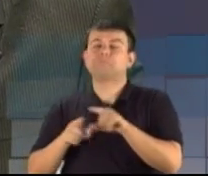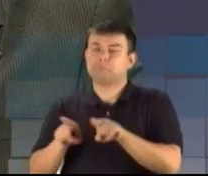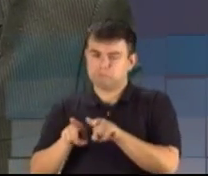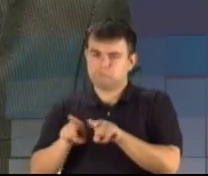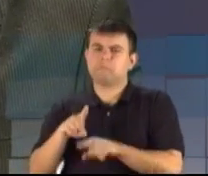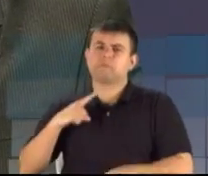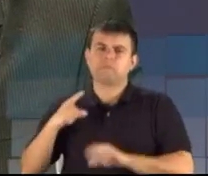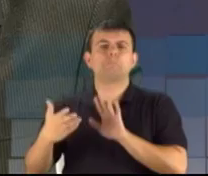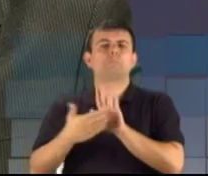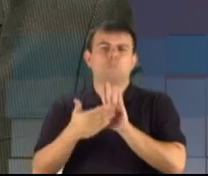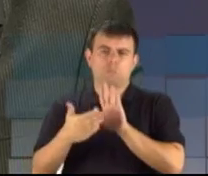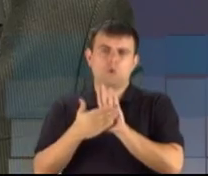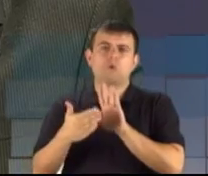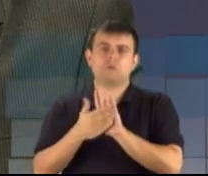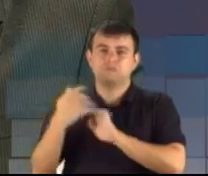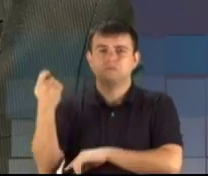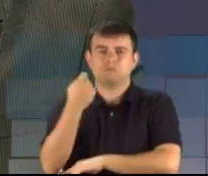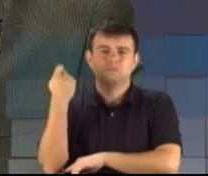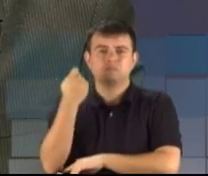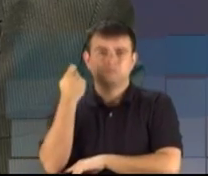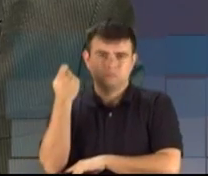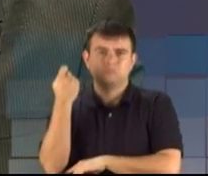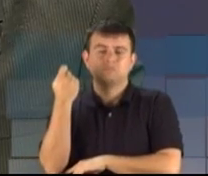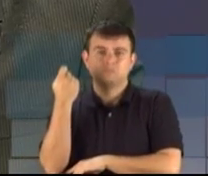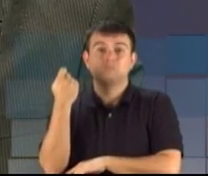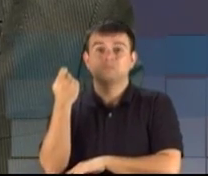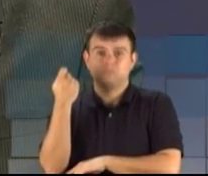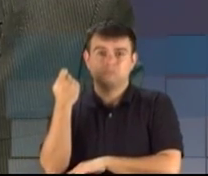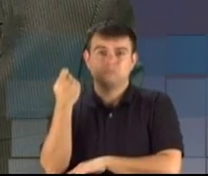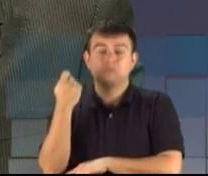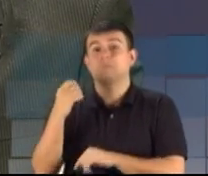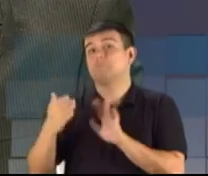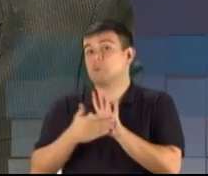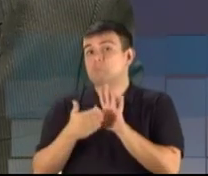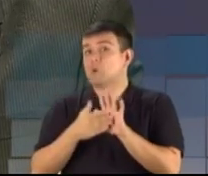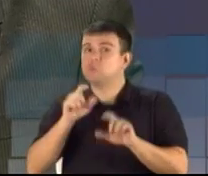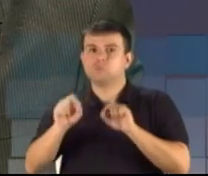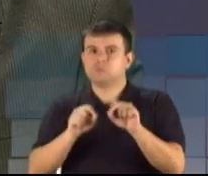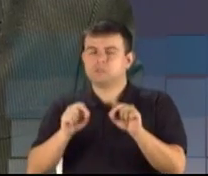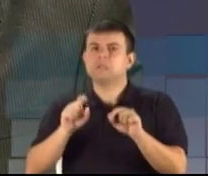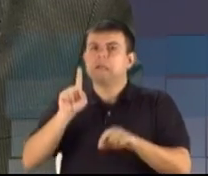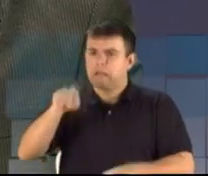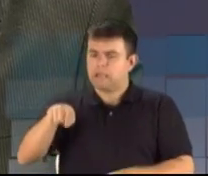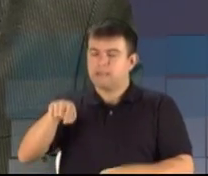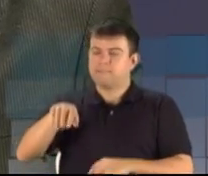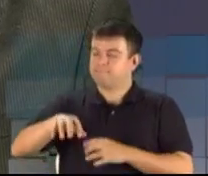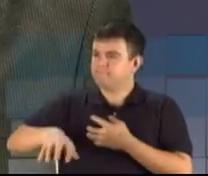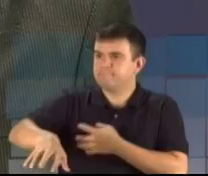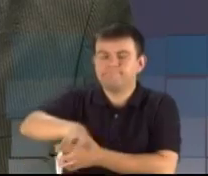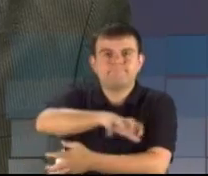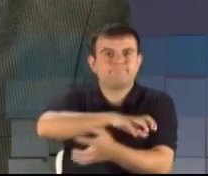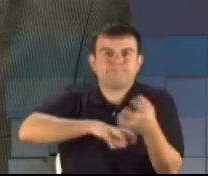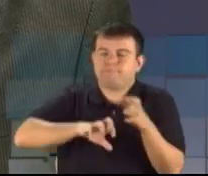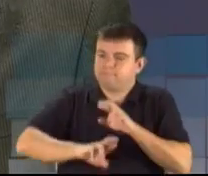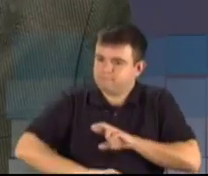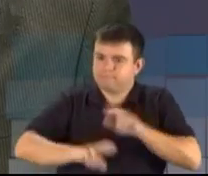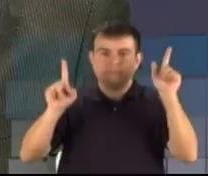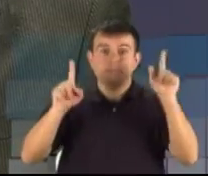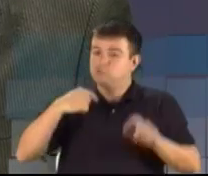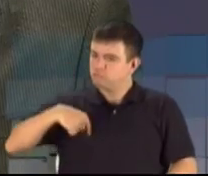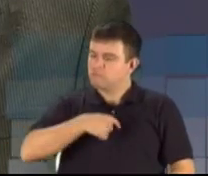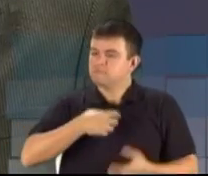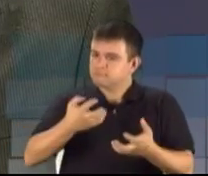Temos uma proposta para o Brasil, e a nossa proposta é revolucionária. Nós pregamos a